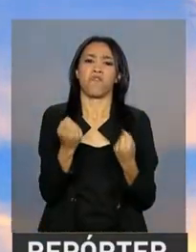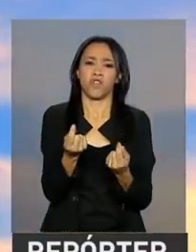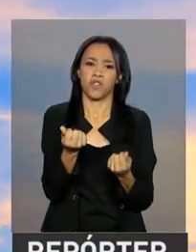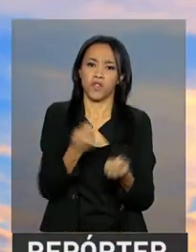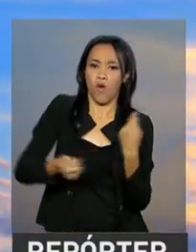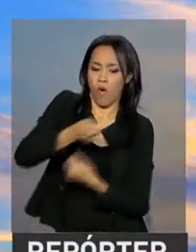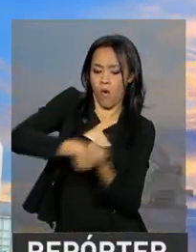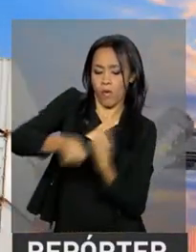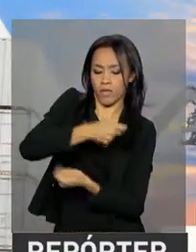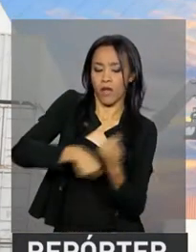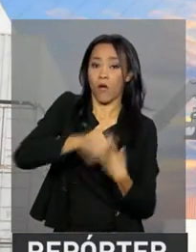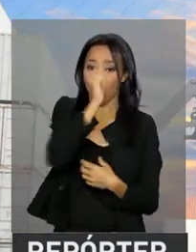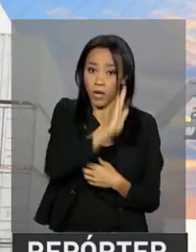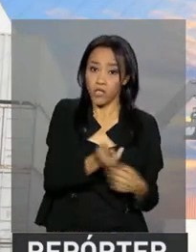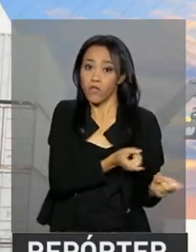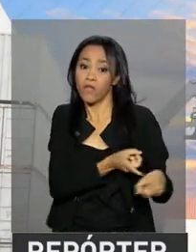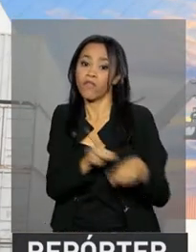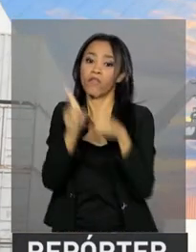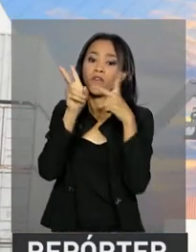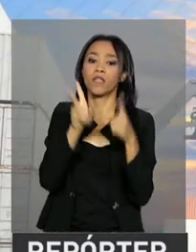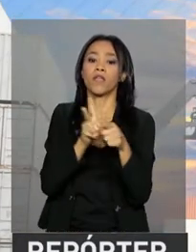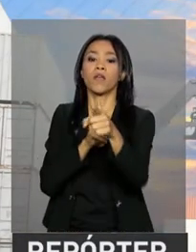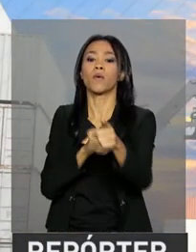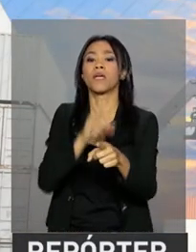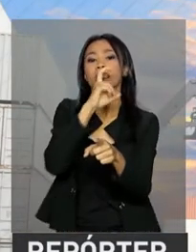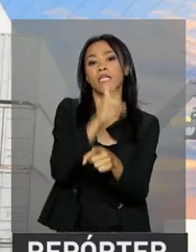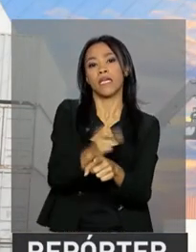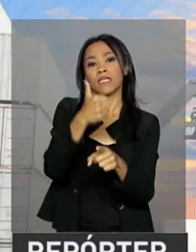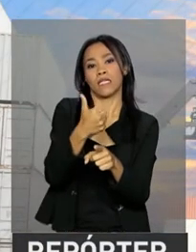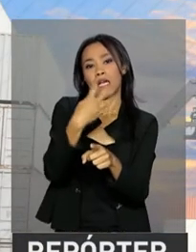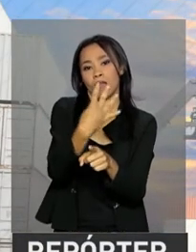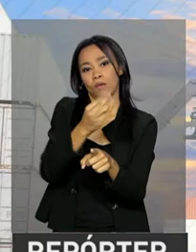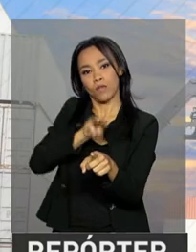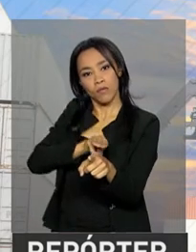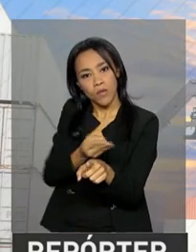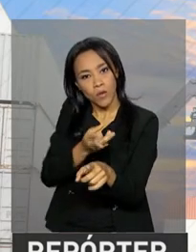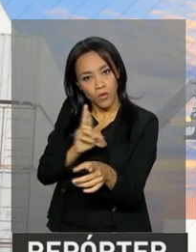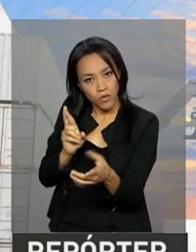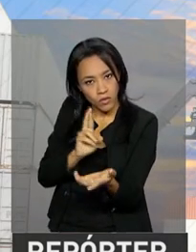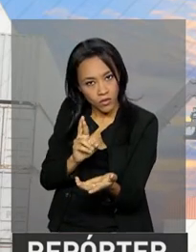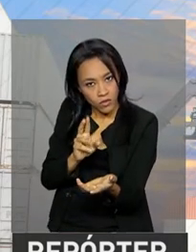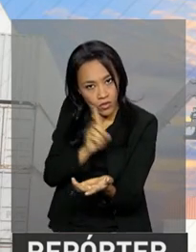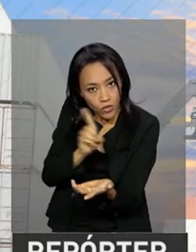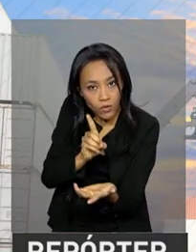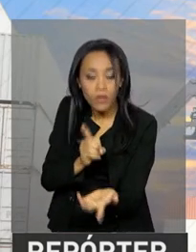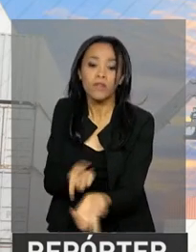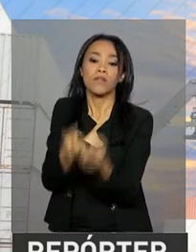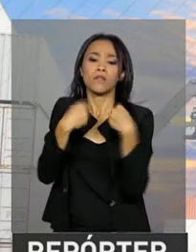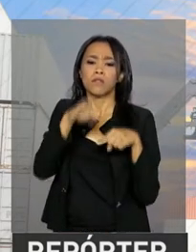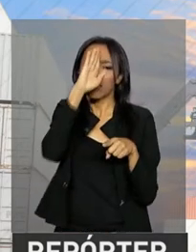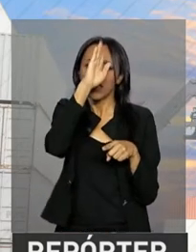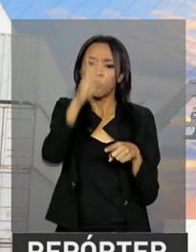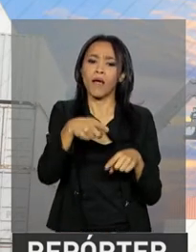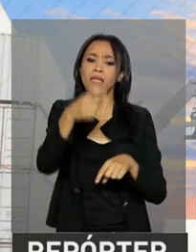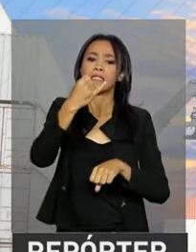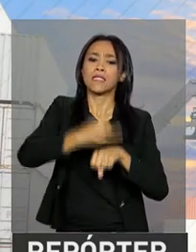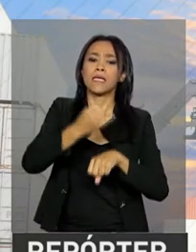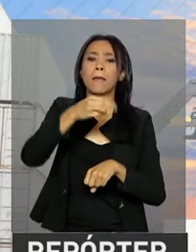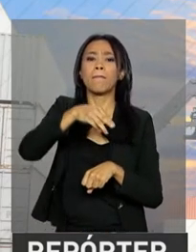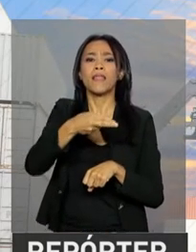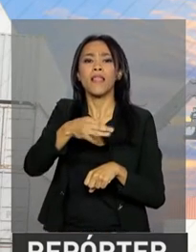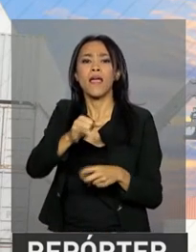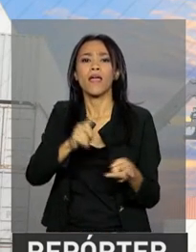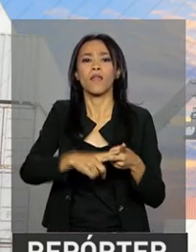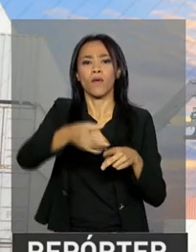No ano passado, o Brasil vendeu para a Suécia o equivalente a 514 milhões de dólares. Os principais produtos foram minério de cobre,